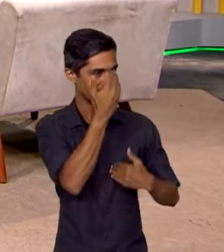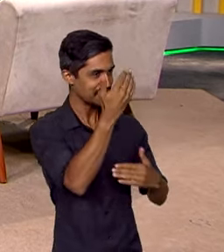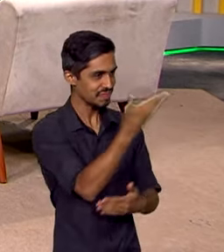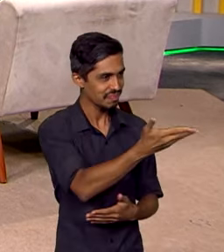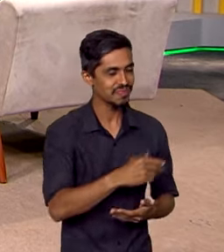convite.